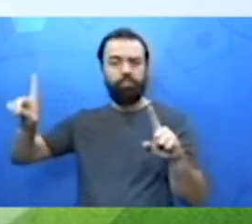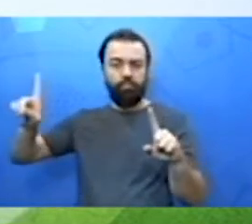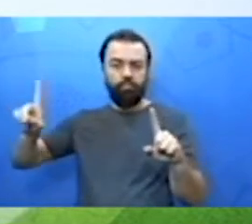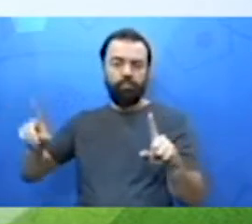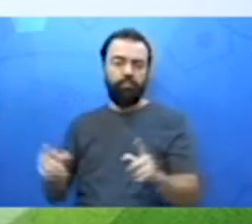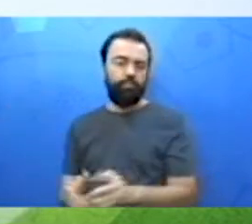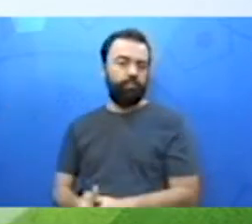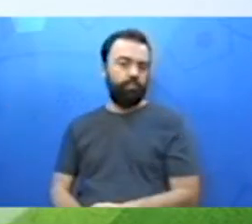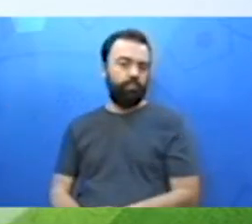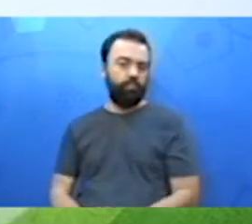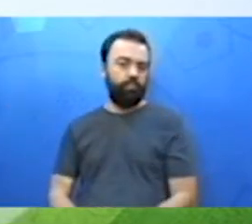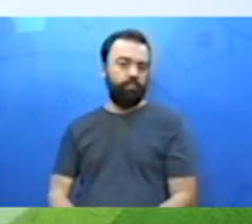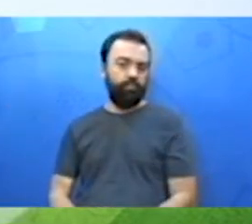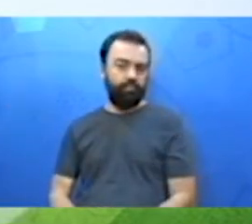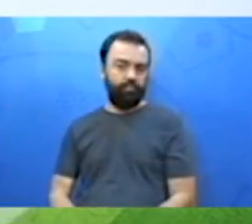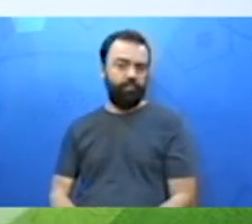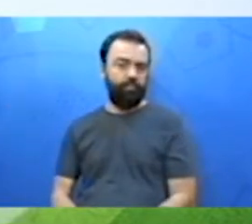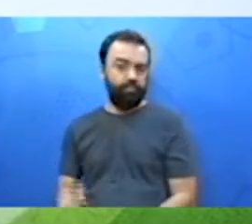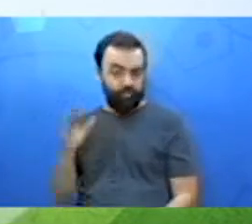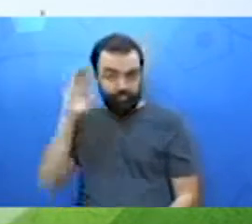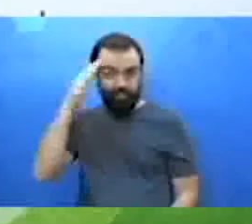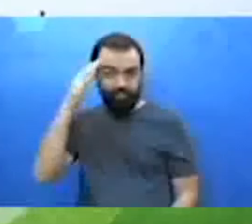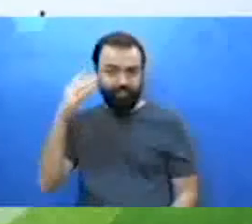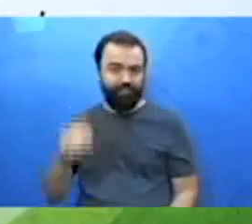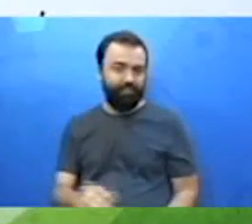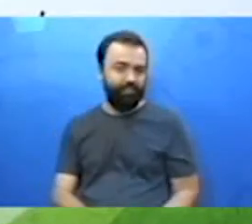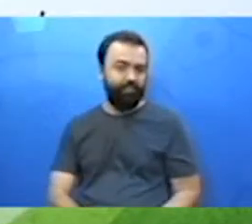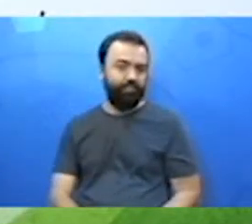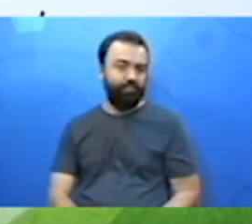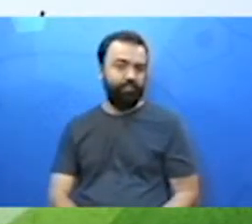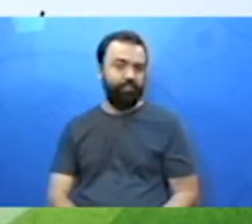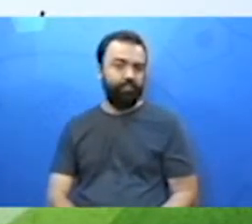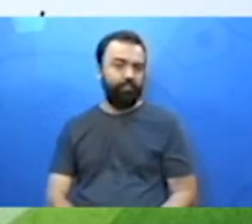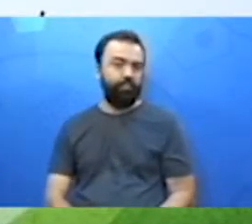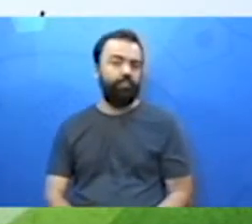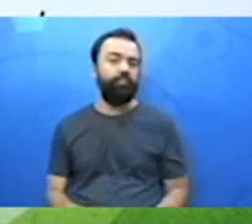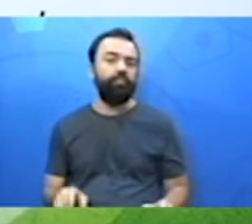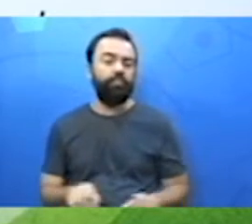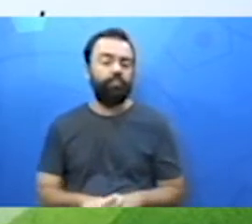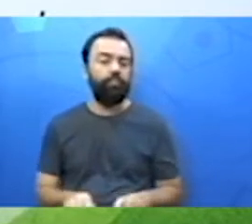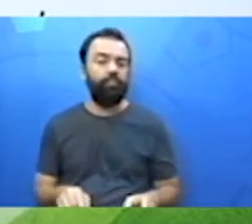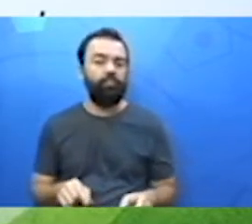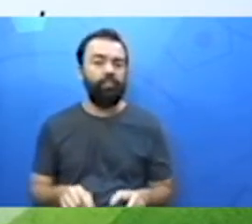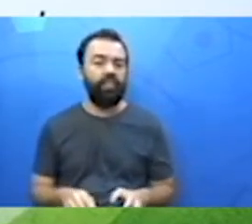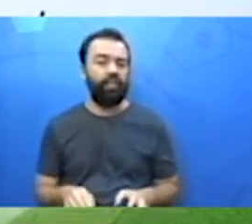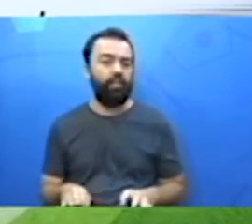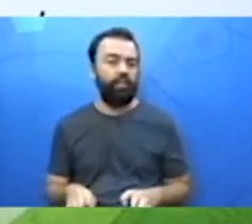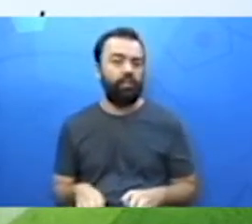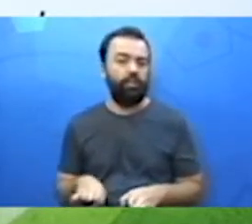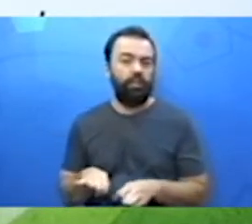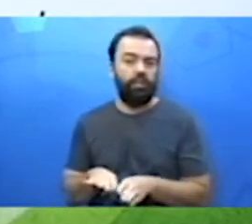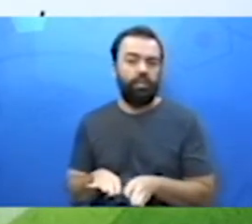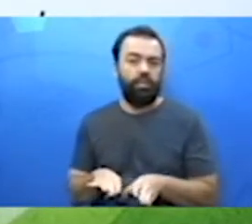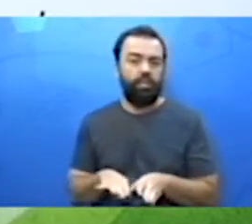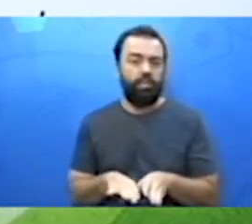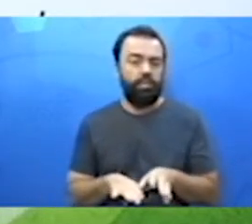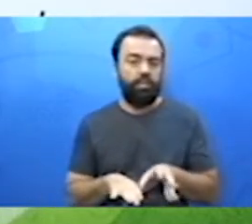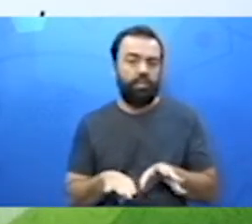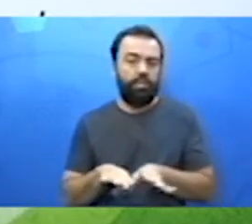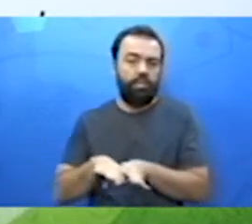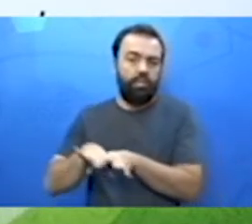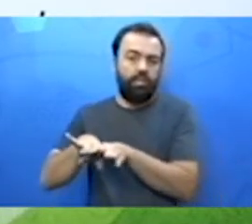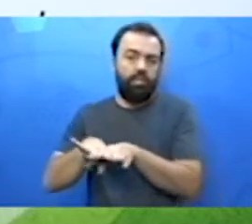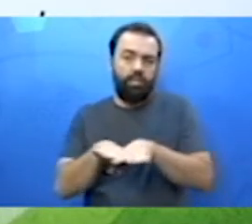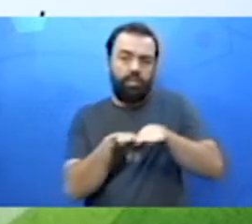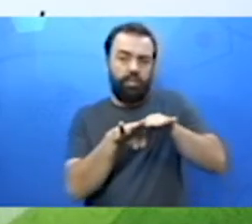outro. Tá bom? Nós temos também as grandezas inversamente